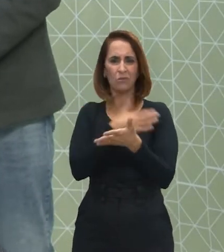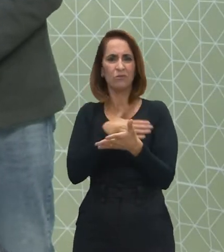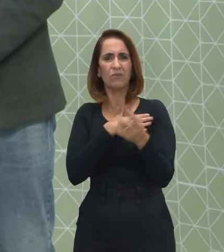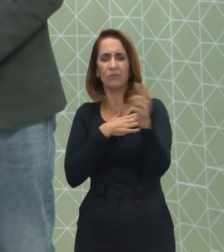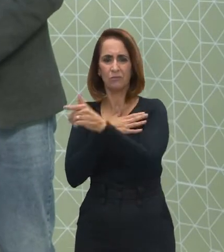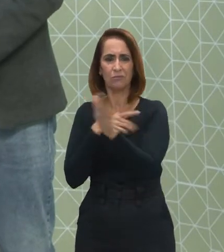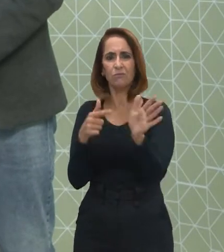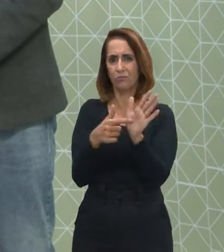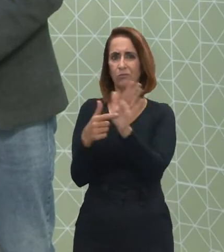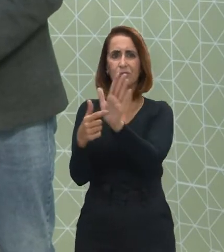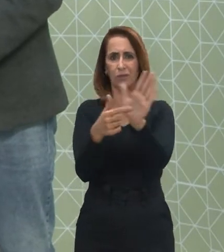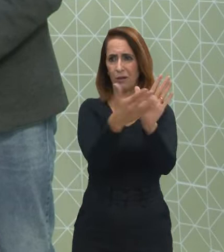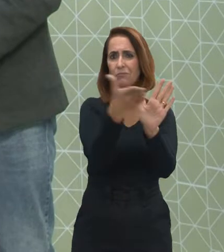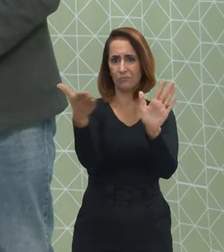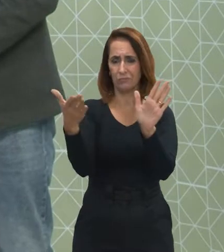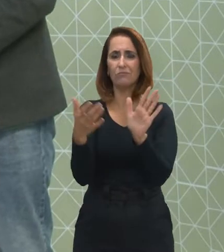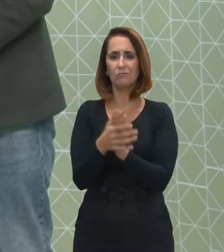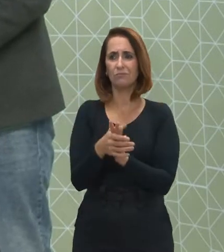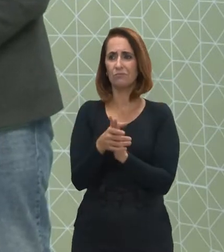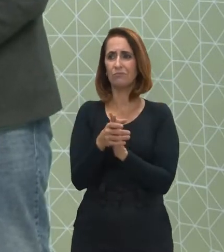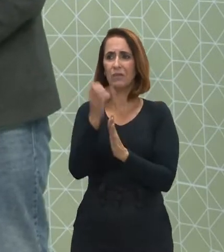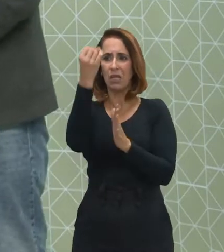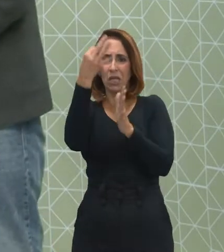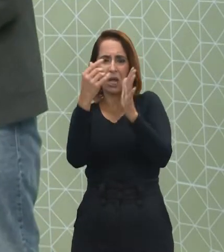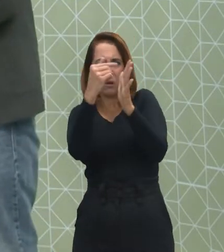mostrar alguns pontos.